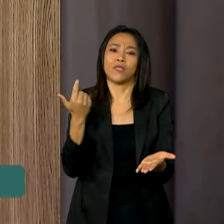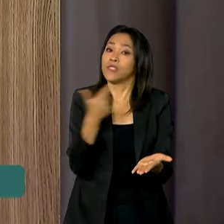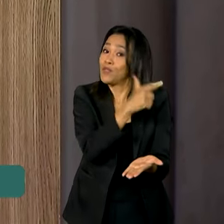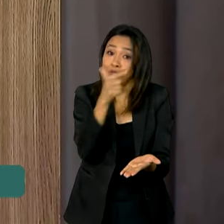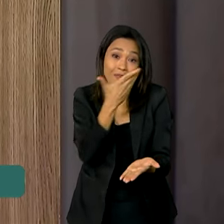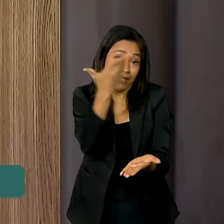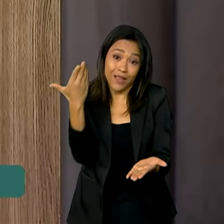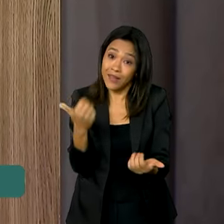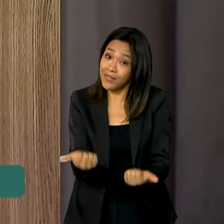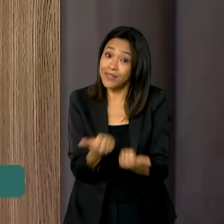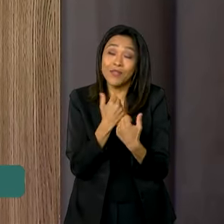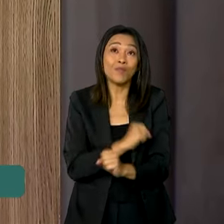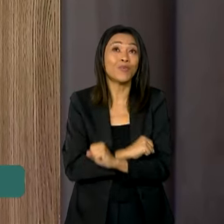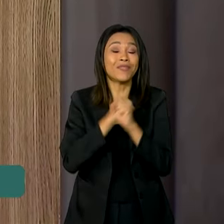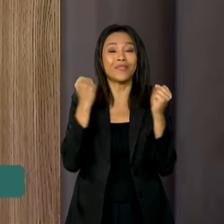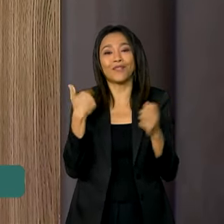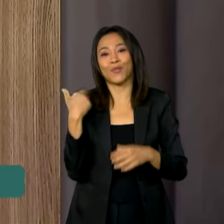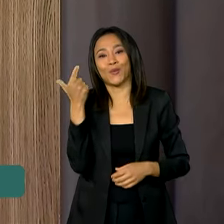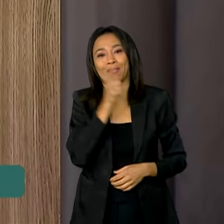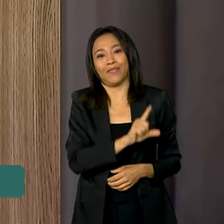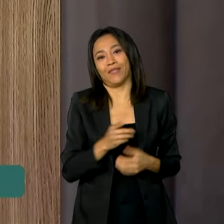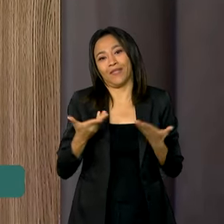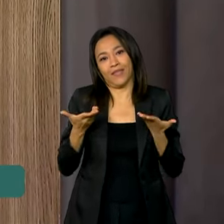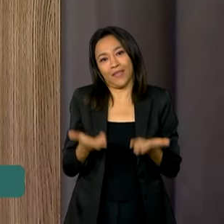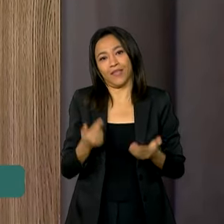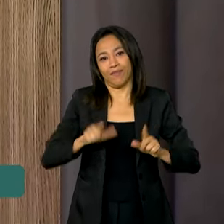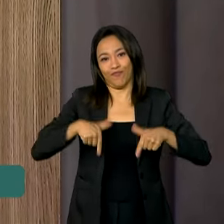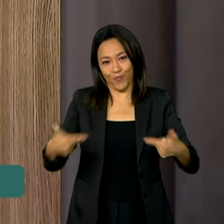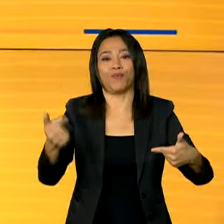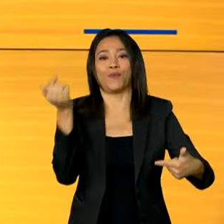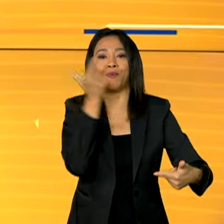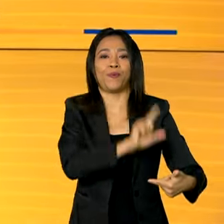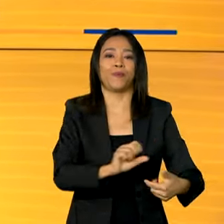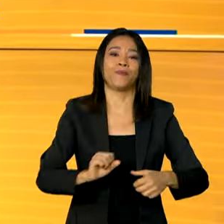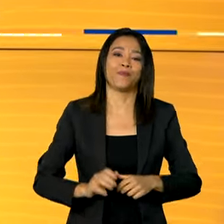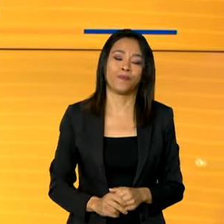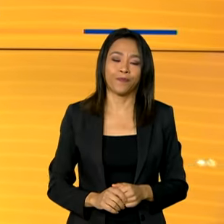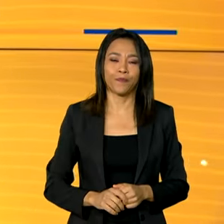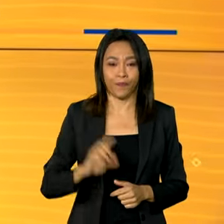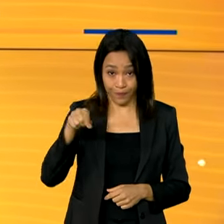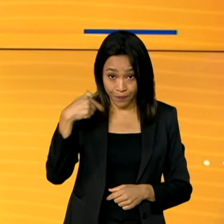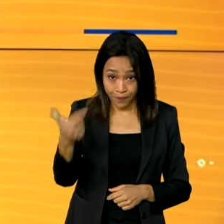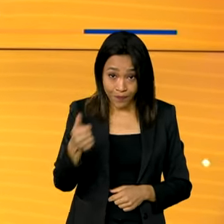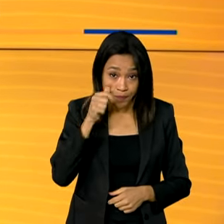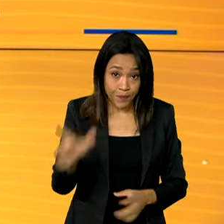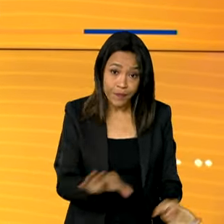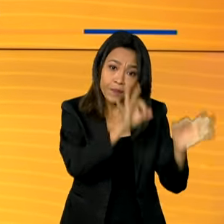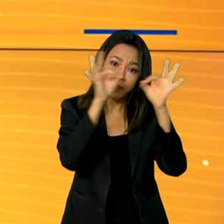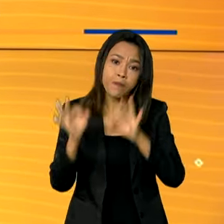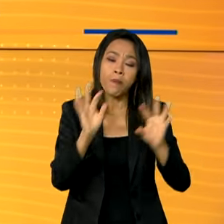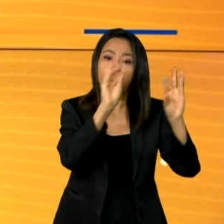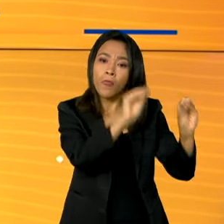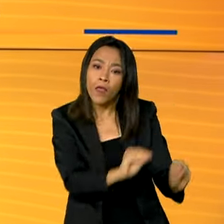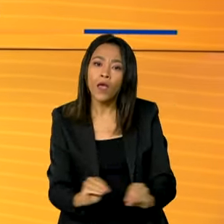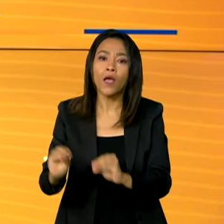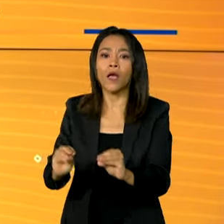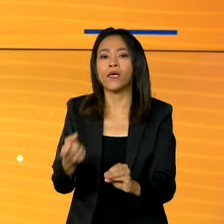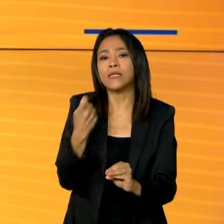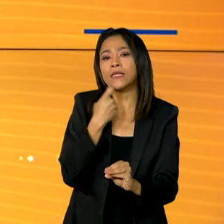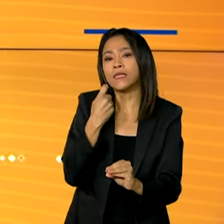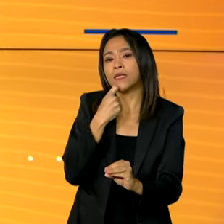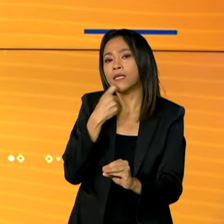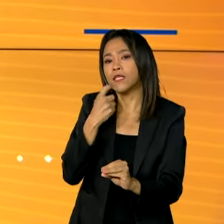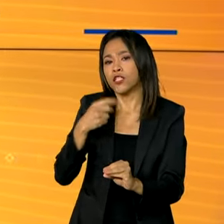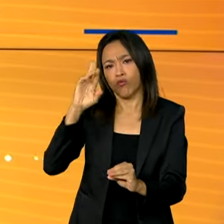eles não seria possível esse trabalho. Veja a seguir, prorrogado para sexta-feira, o prazo para